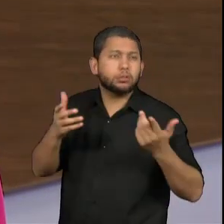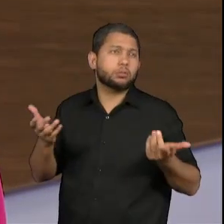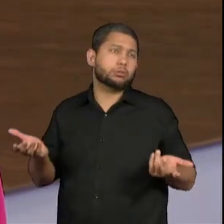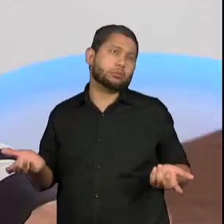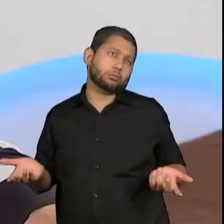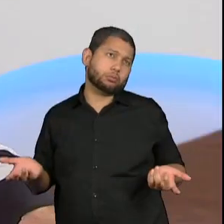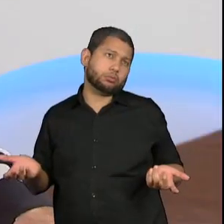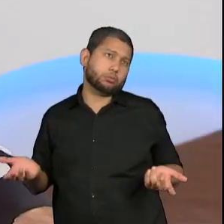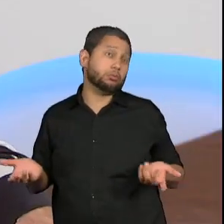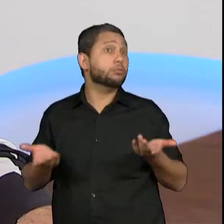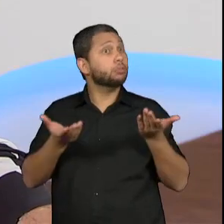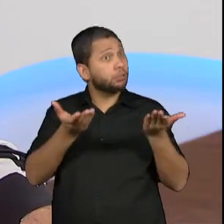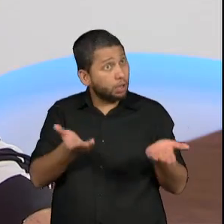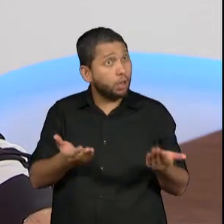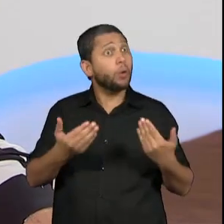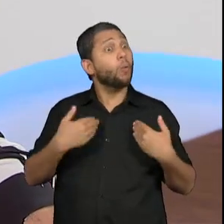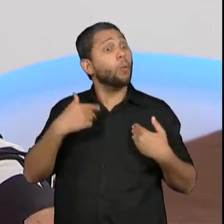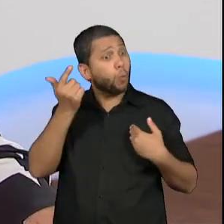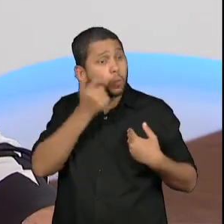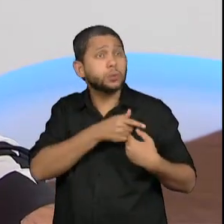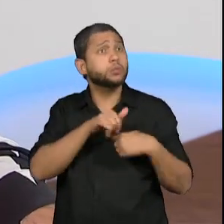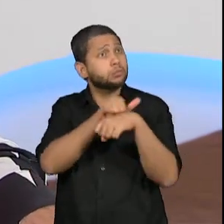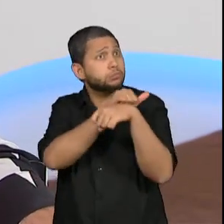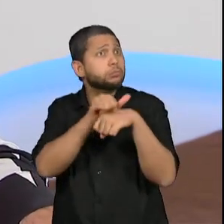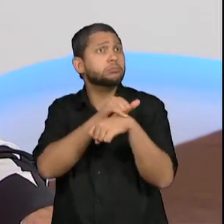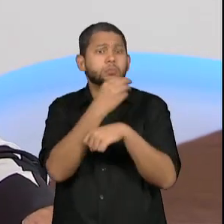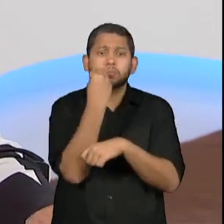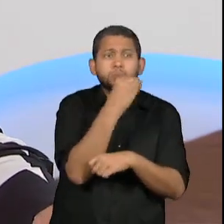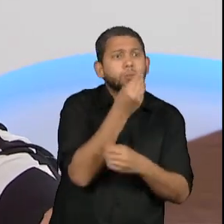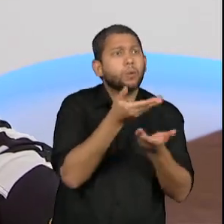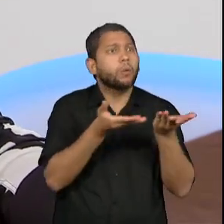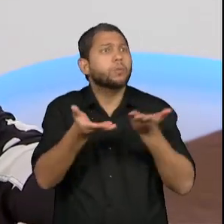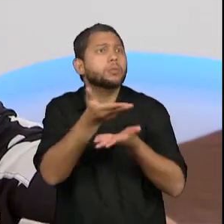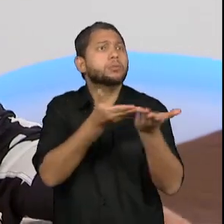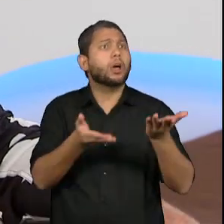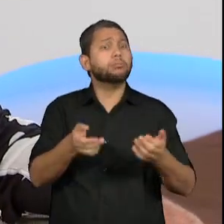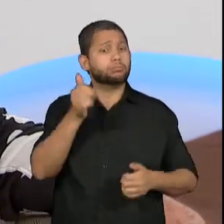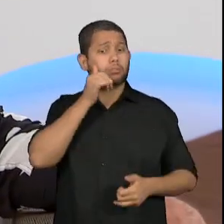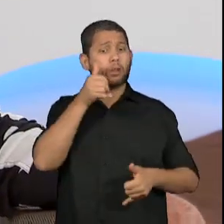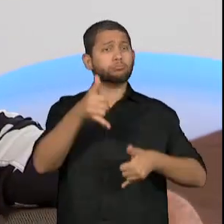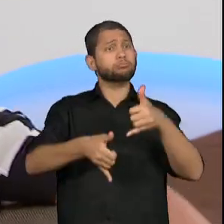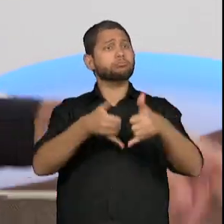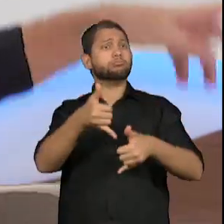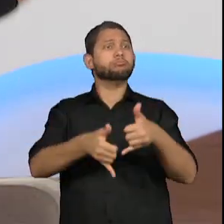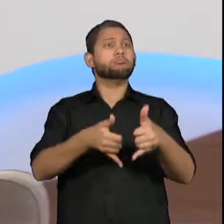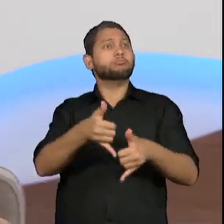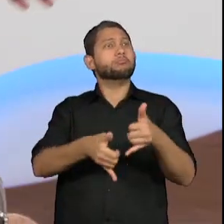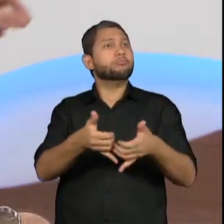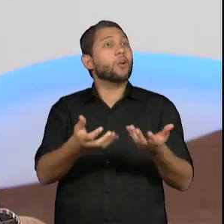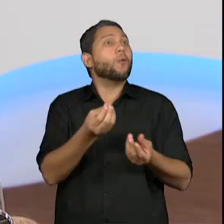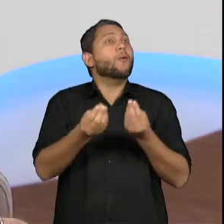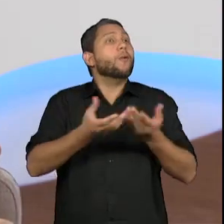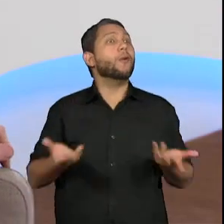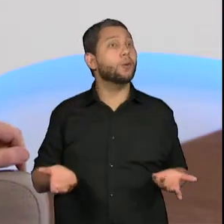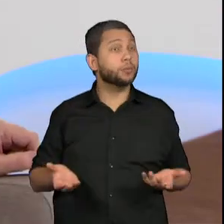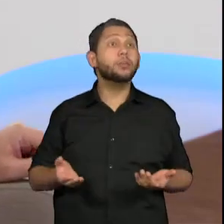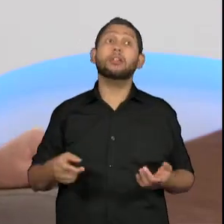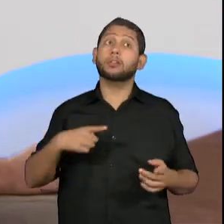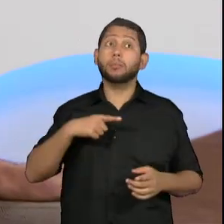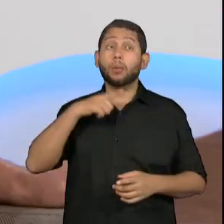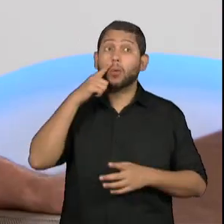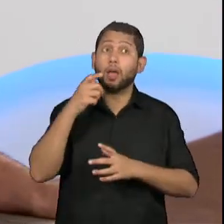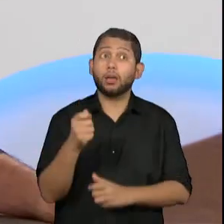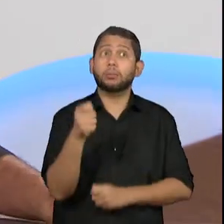Isso são inserções que estão ao meu alcance. Pensar o papel da rainha de bateria, pensar o protagonismo da porta-bandeira,